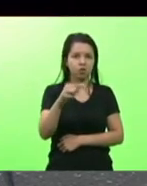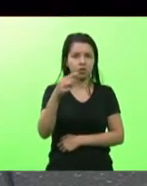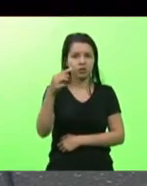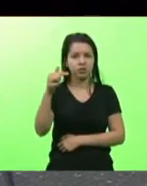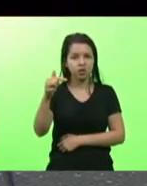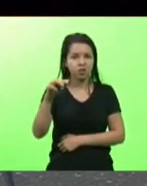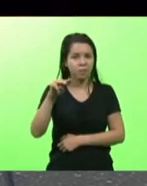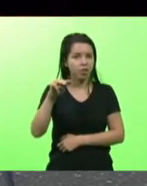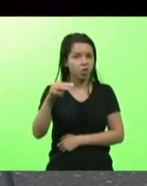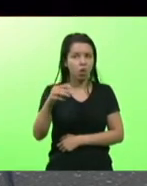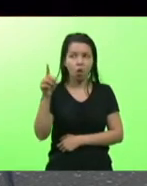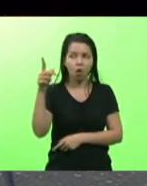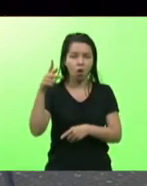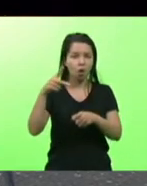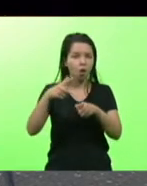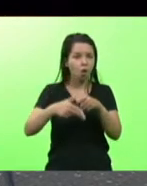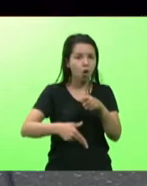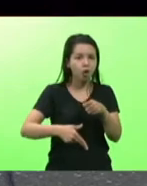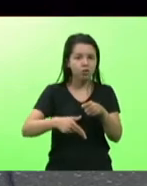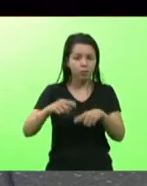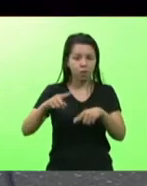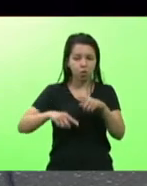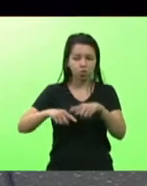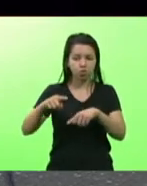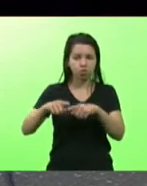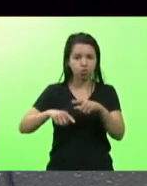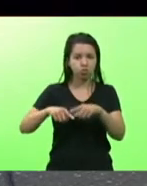para equipamentos agrícolas